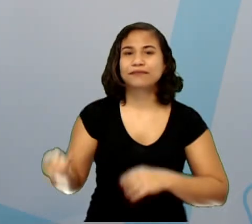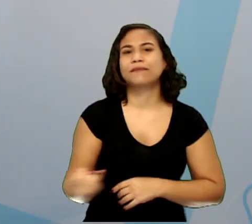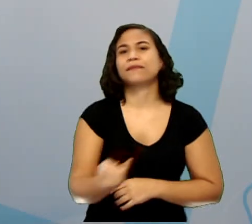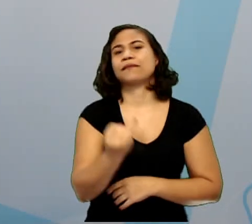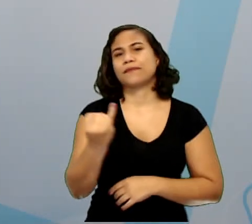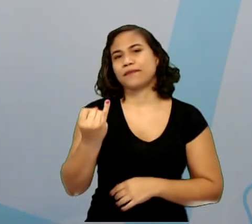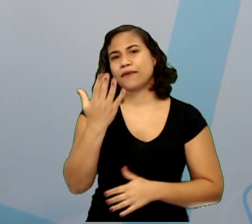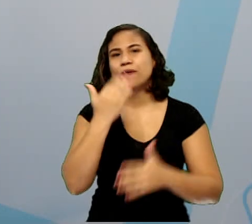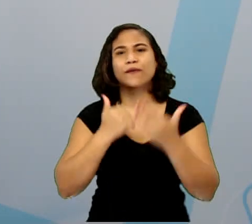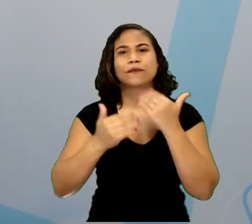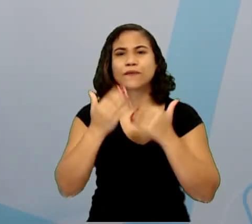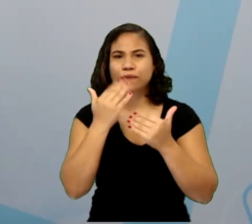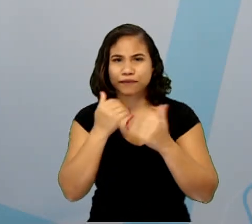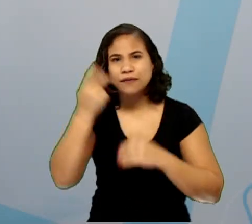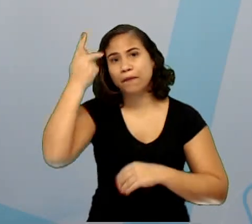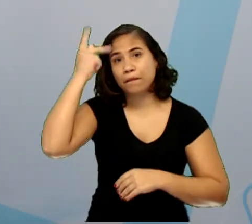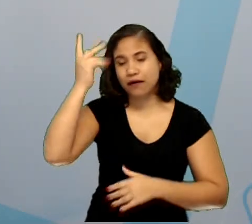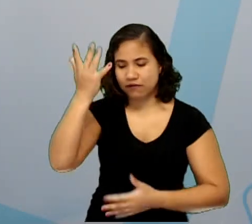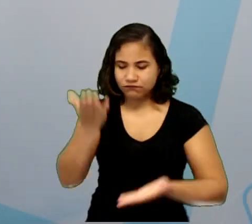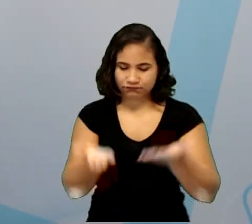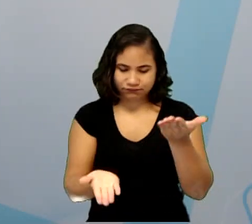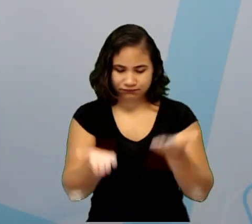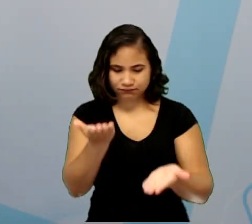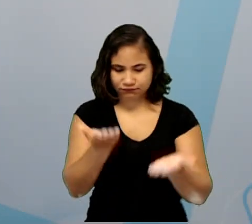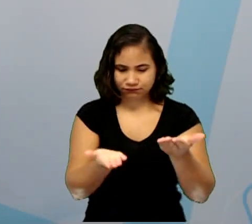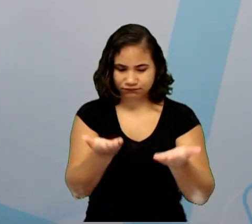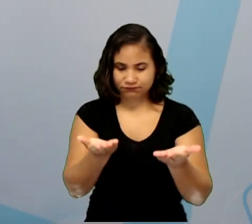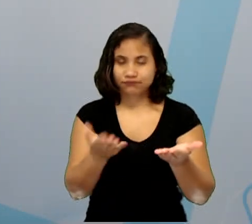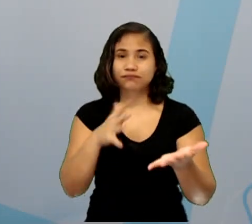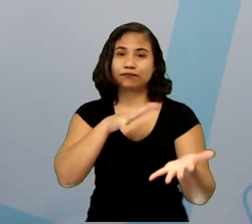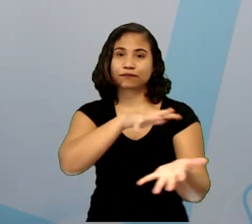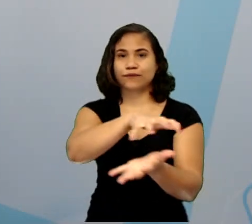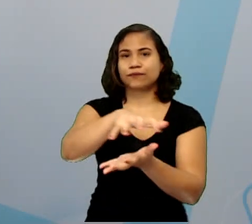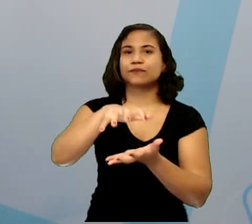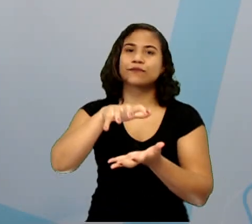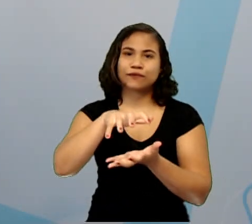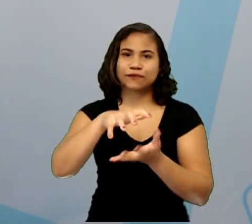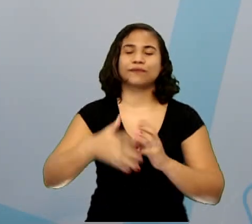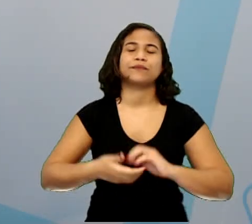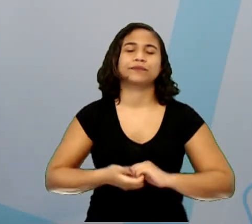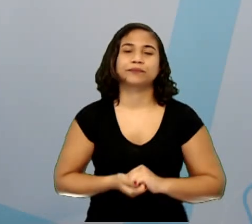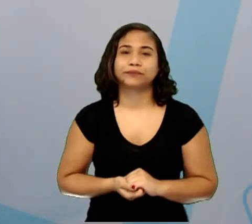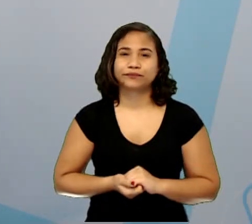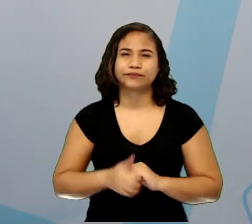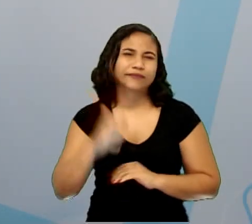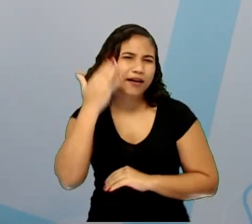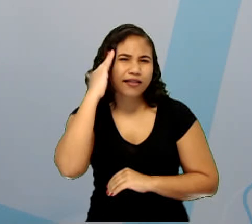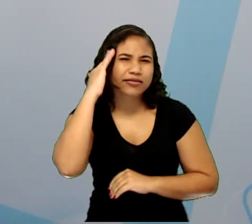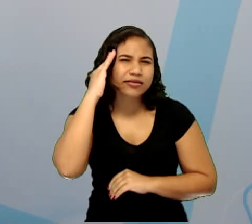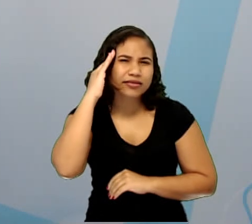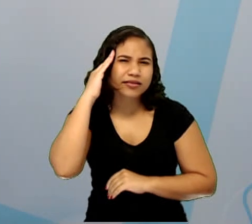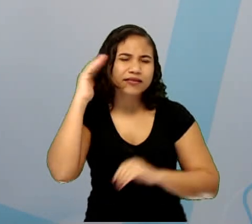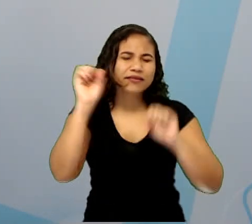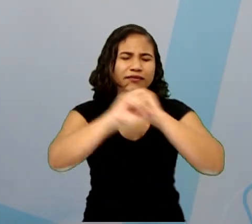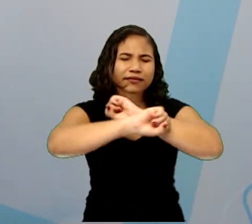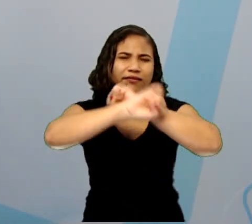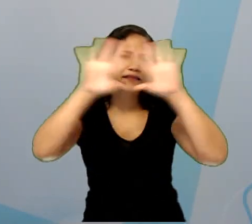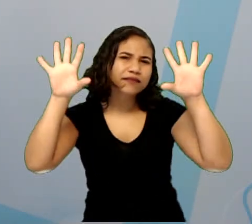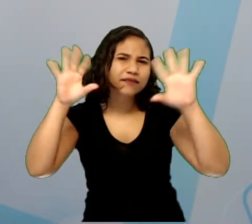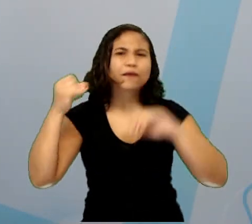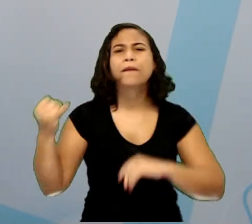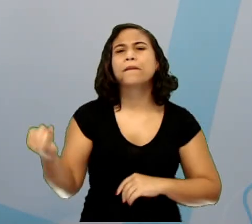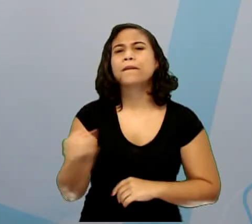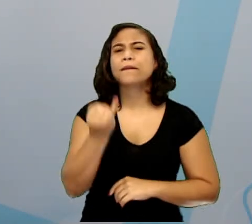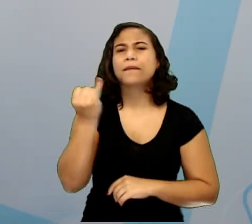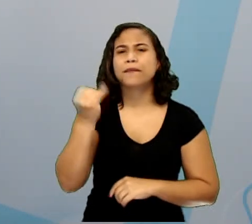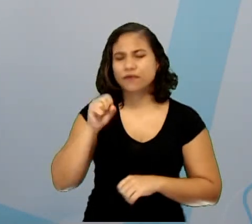alimentação e para o equilíbrio do ecossistema. Deu para você entender qual a importância desses